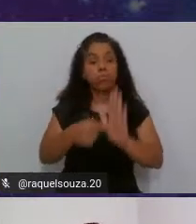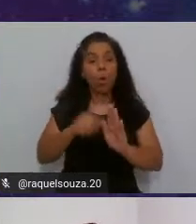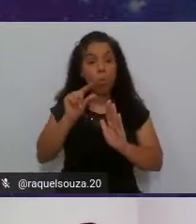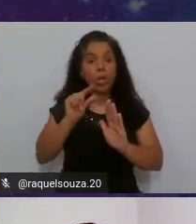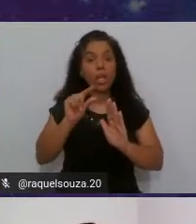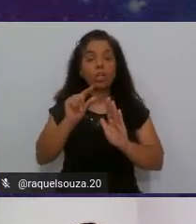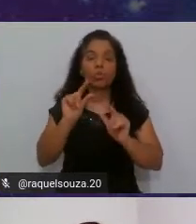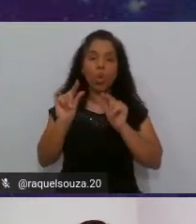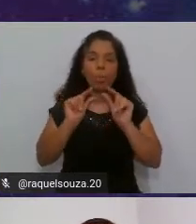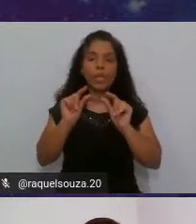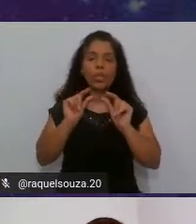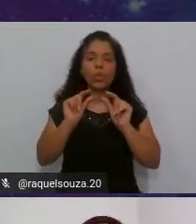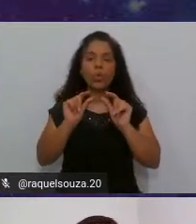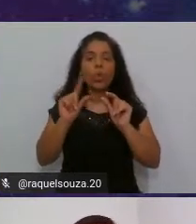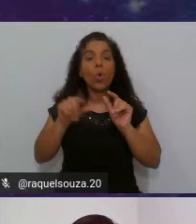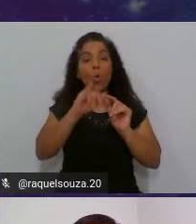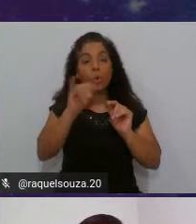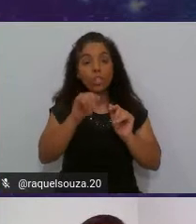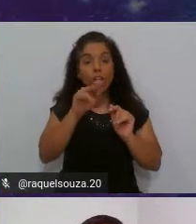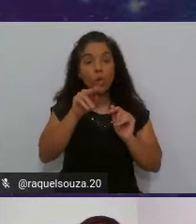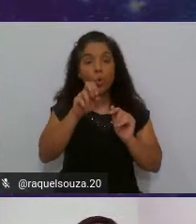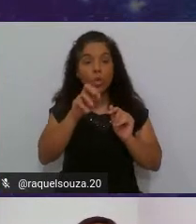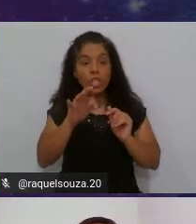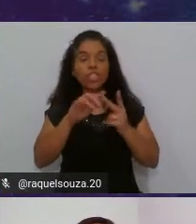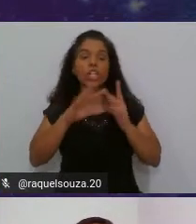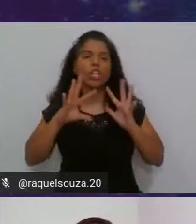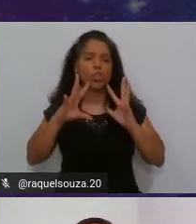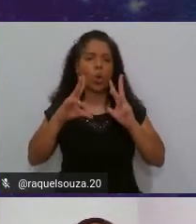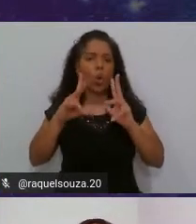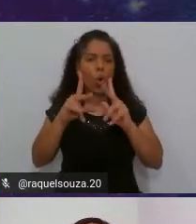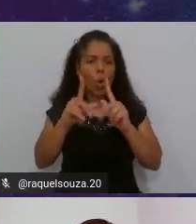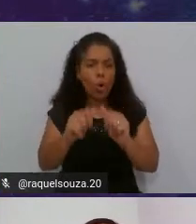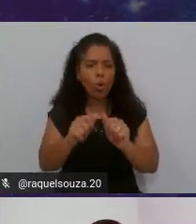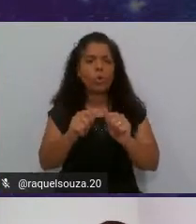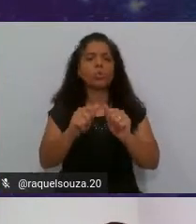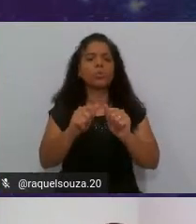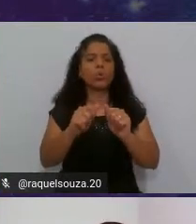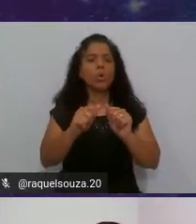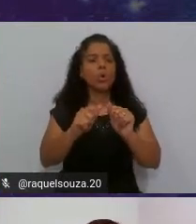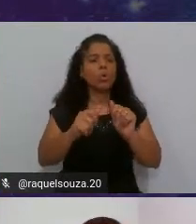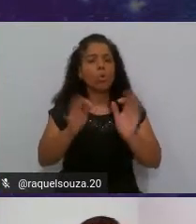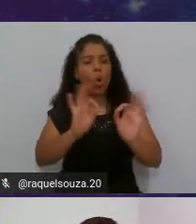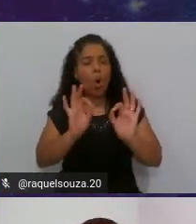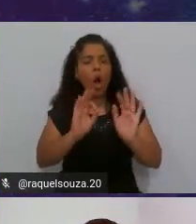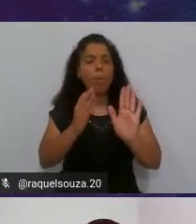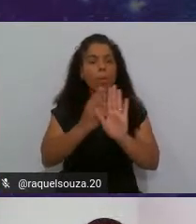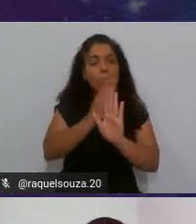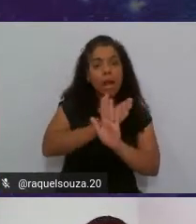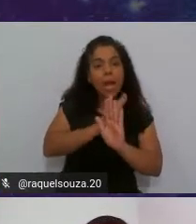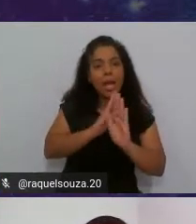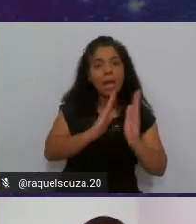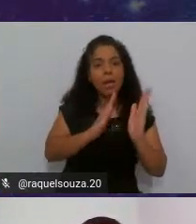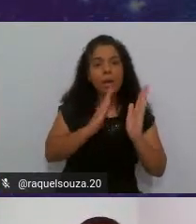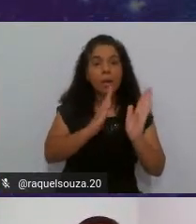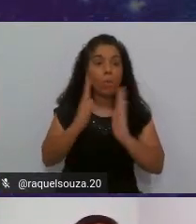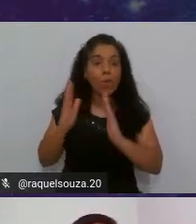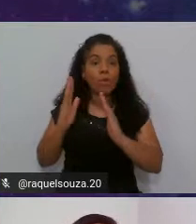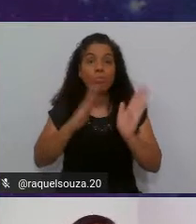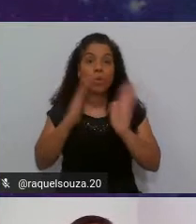sobre o JUnity e todo o pré-processo do que a gente vai fazer mais pra frente